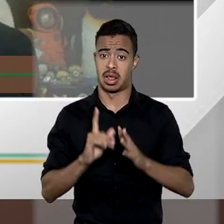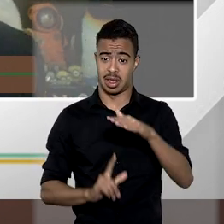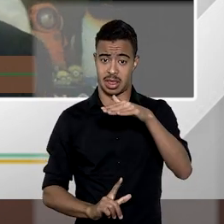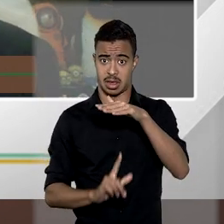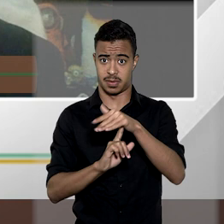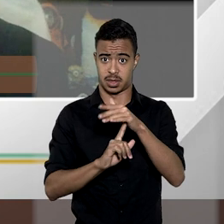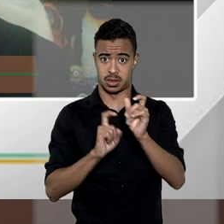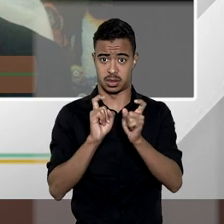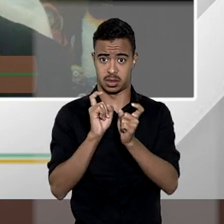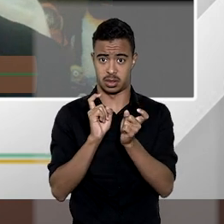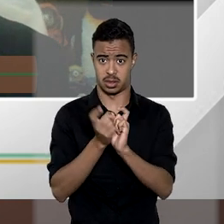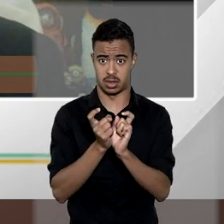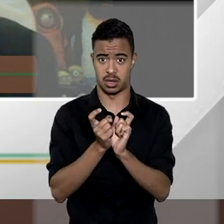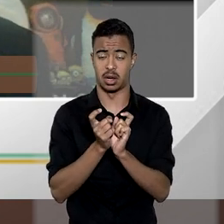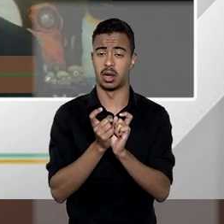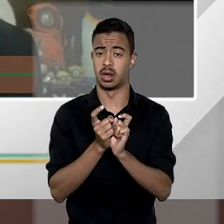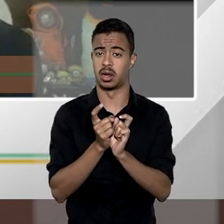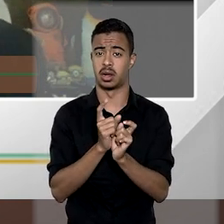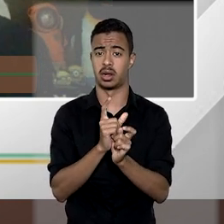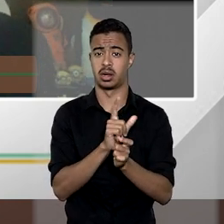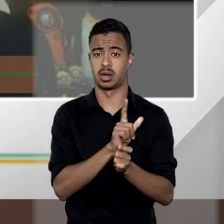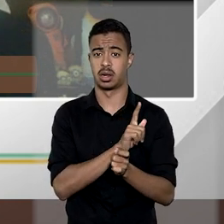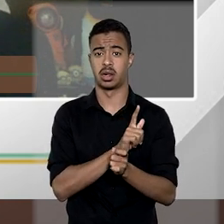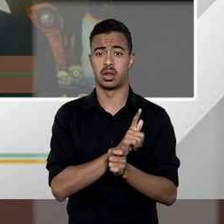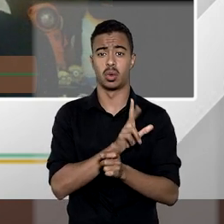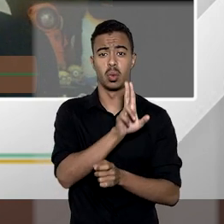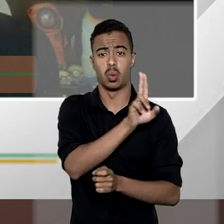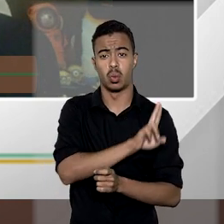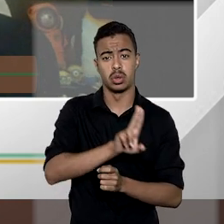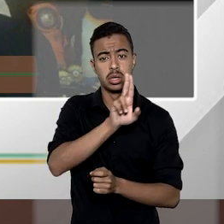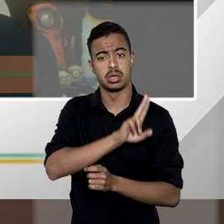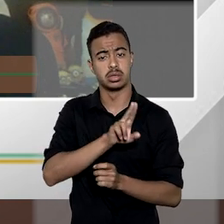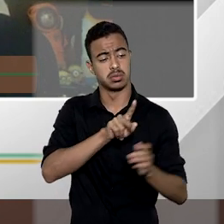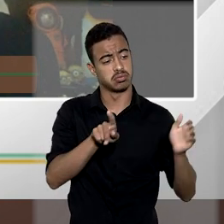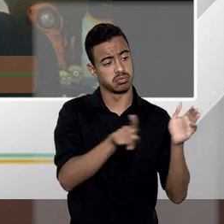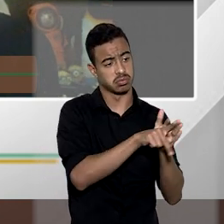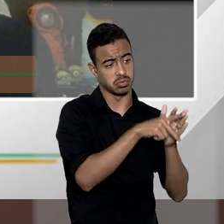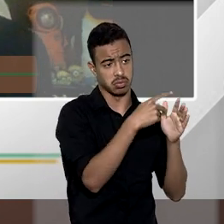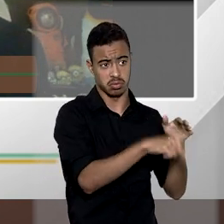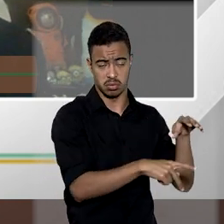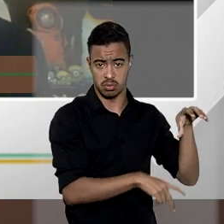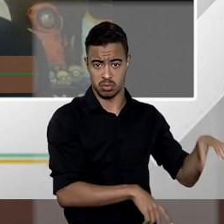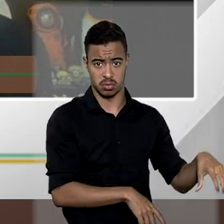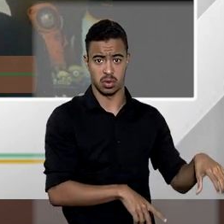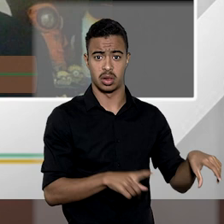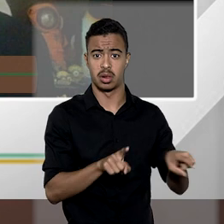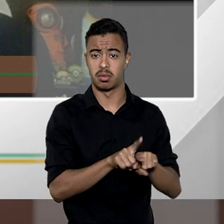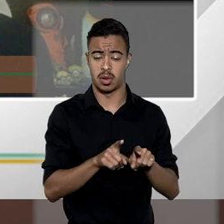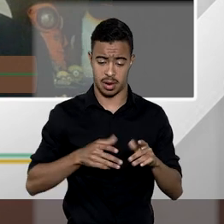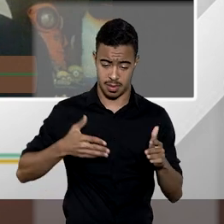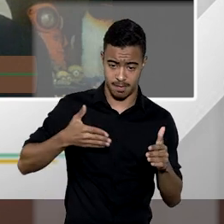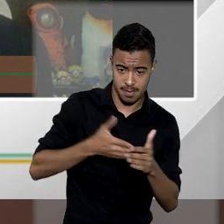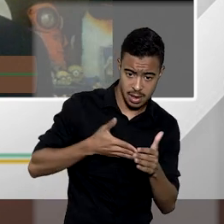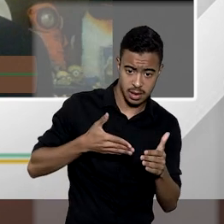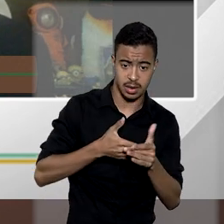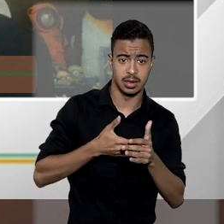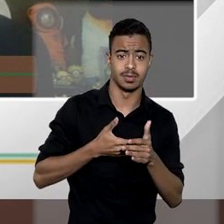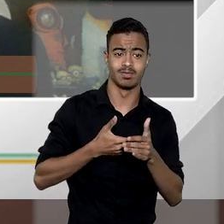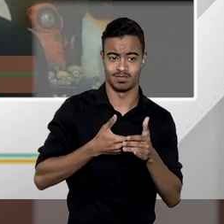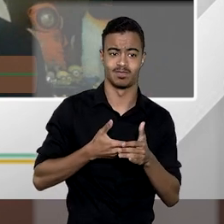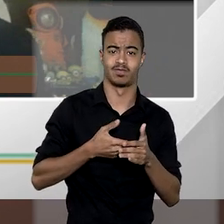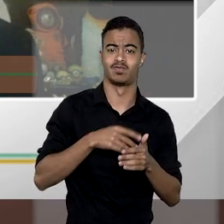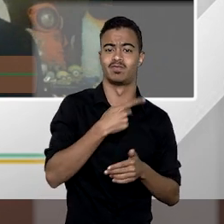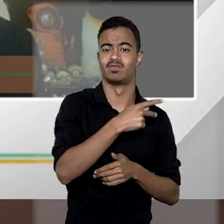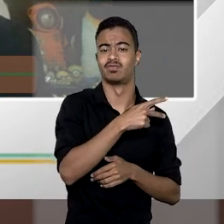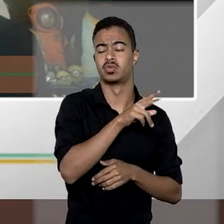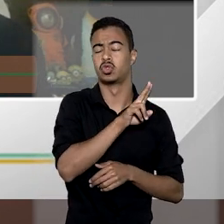dita administrativa ela exaure a utilidade do bem ou ela impede o efetivo gozo